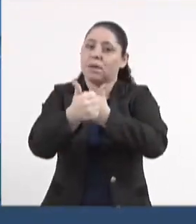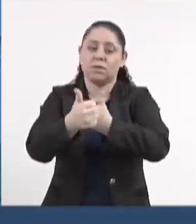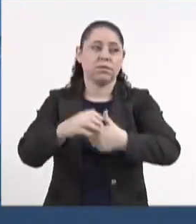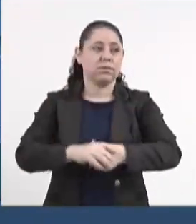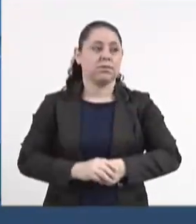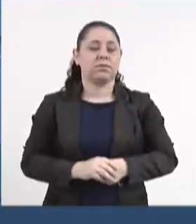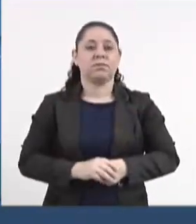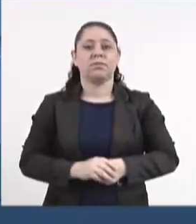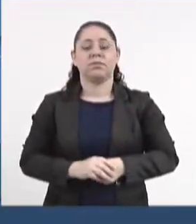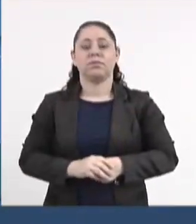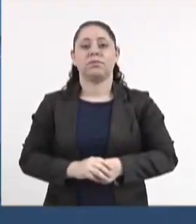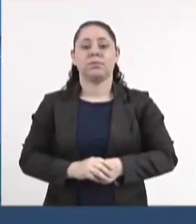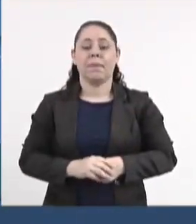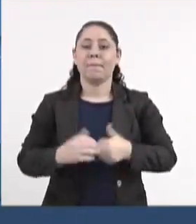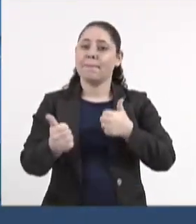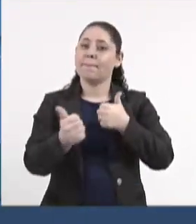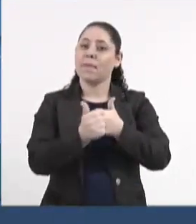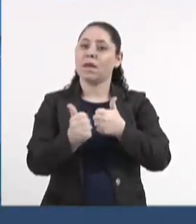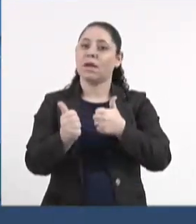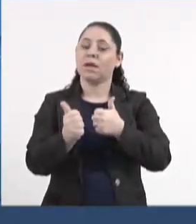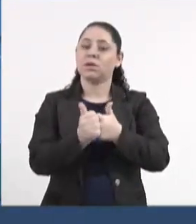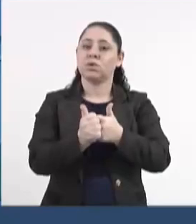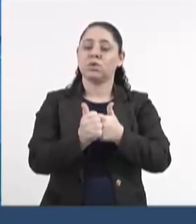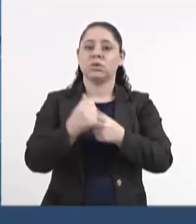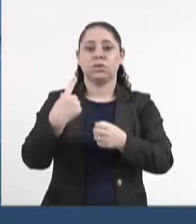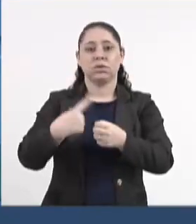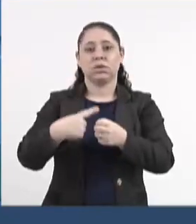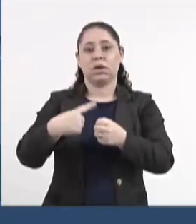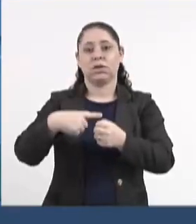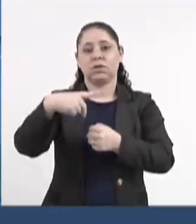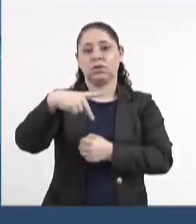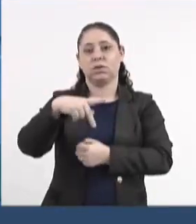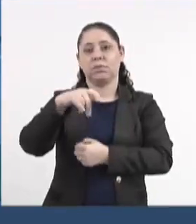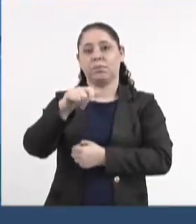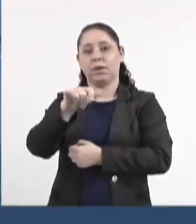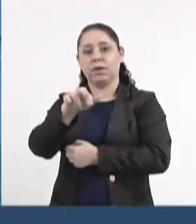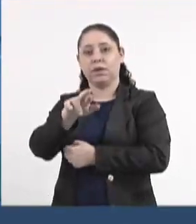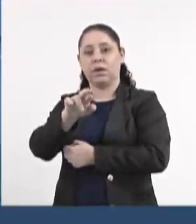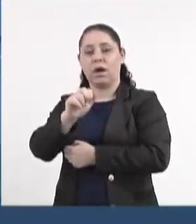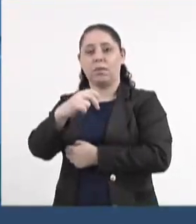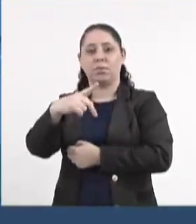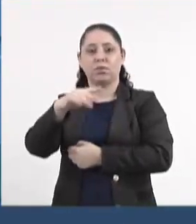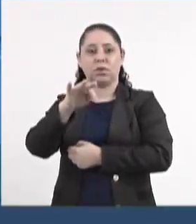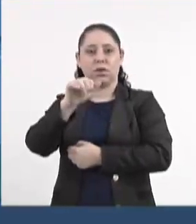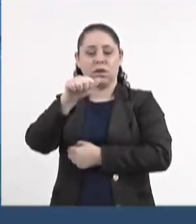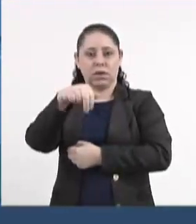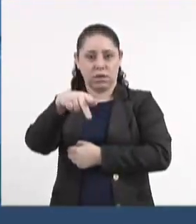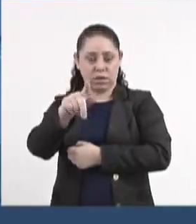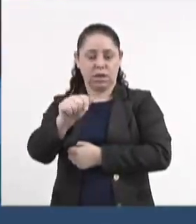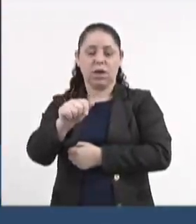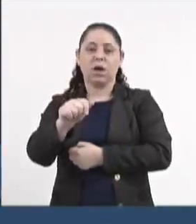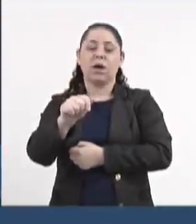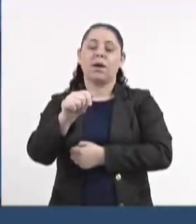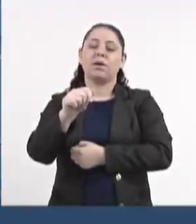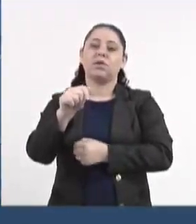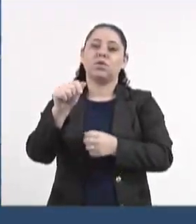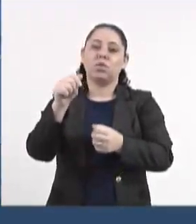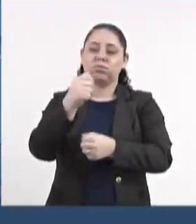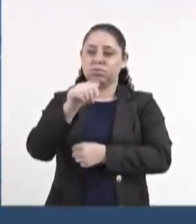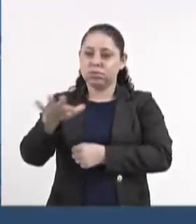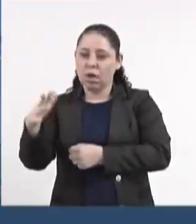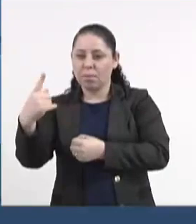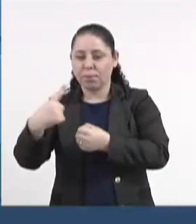próximo ao distrito de Piraputanga, sentido distrito de Palmeiras, ambos no município de